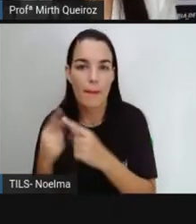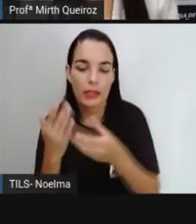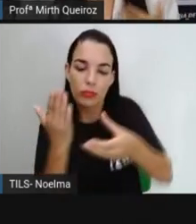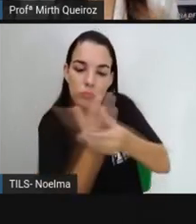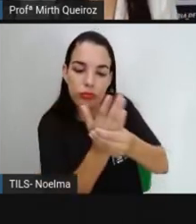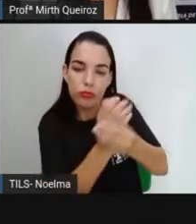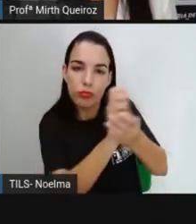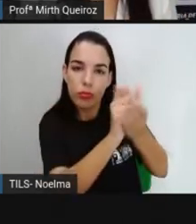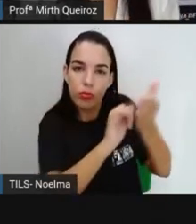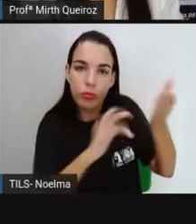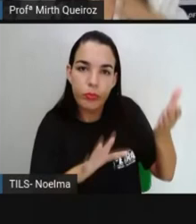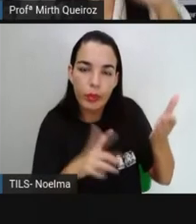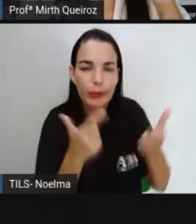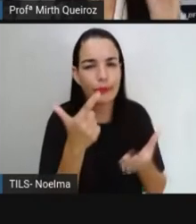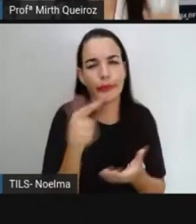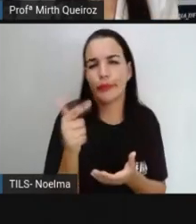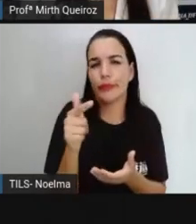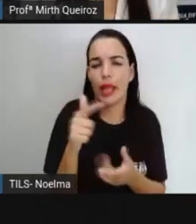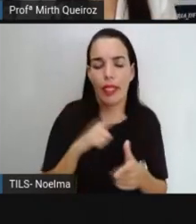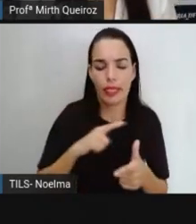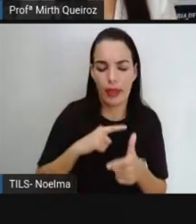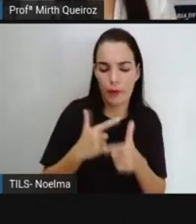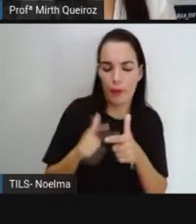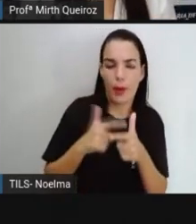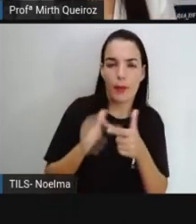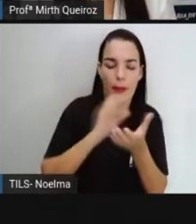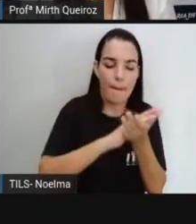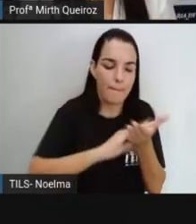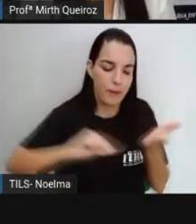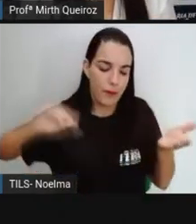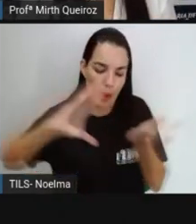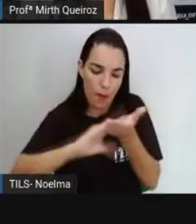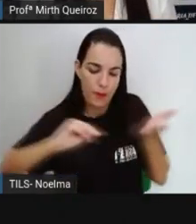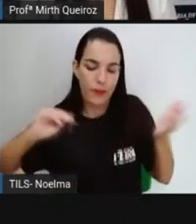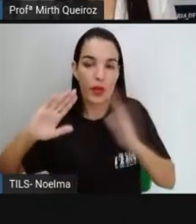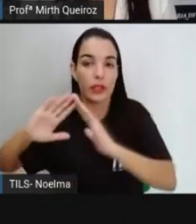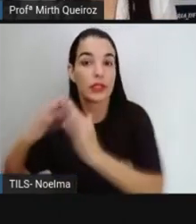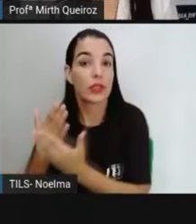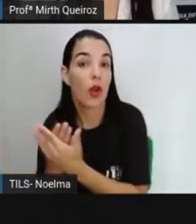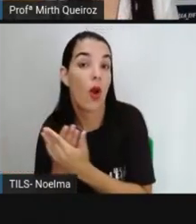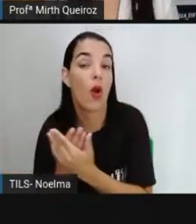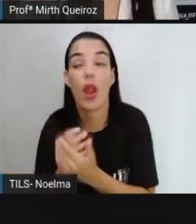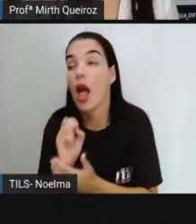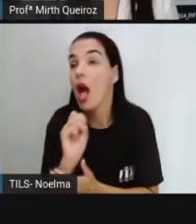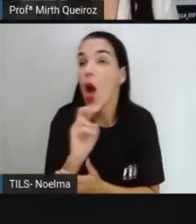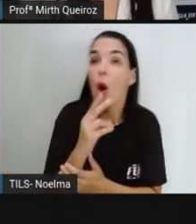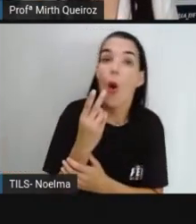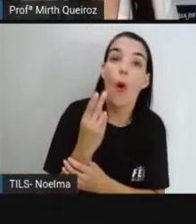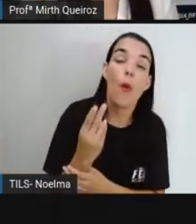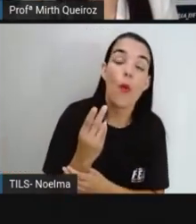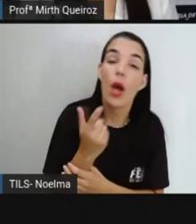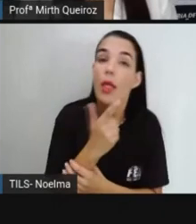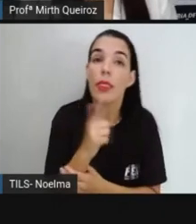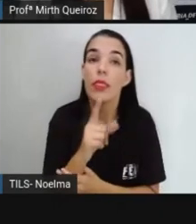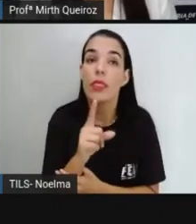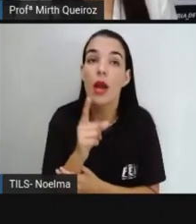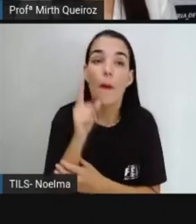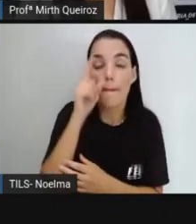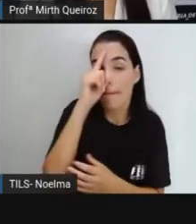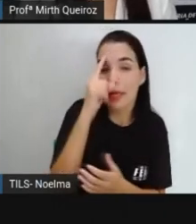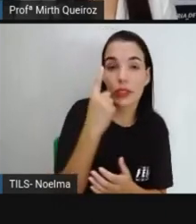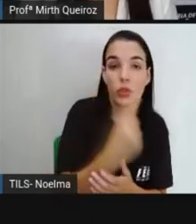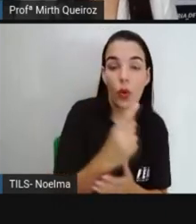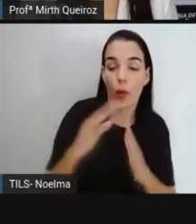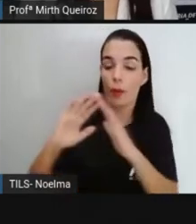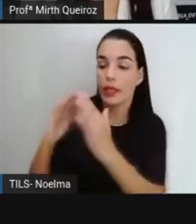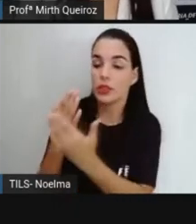disponível Não estava na escola Teve um problema Na impressora da escola Ou Não encaminharam Até